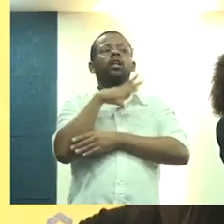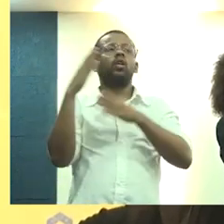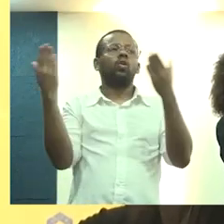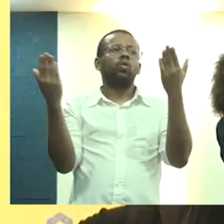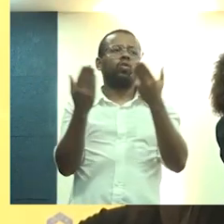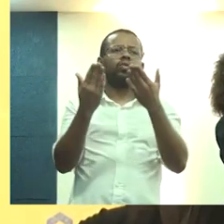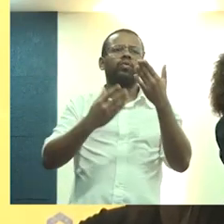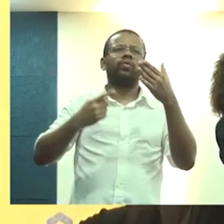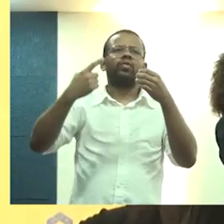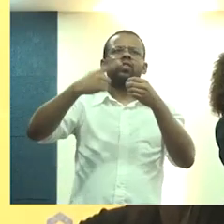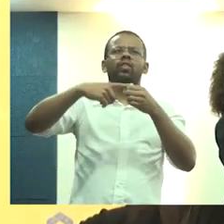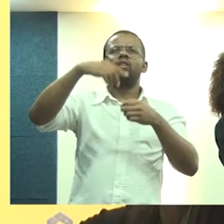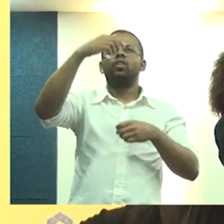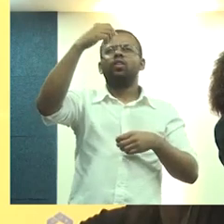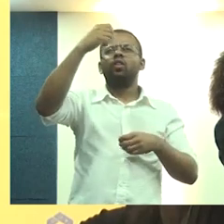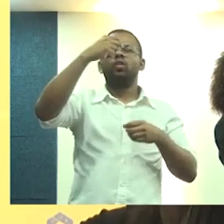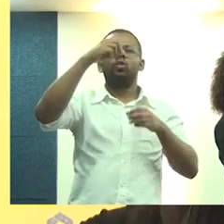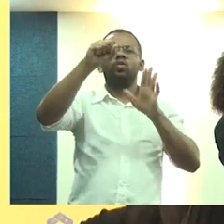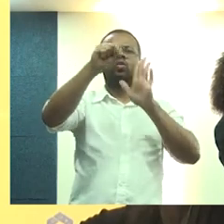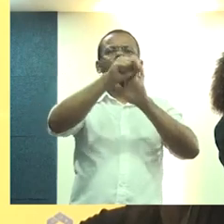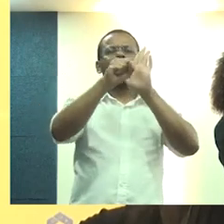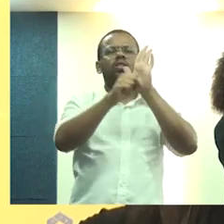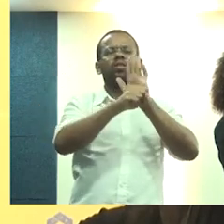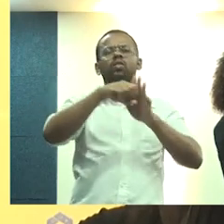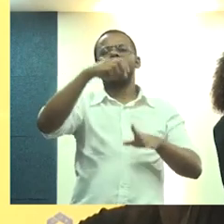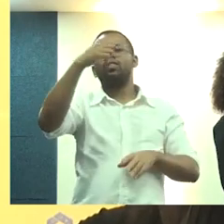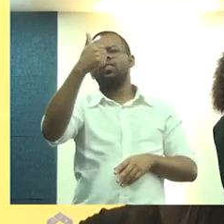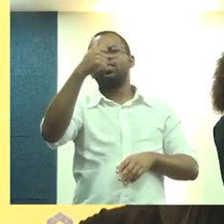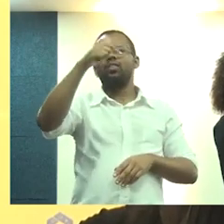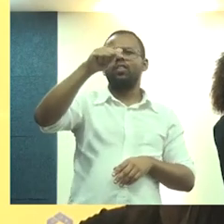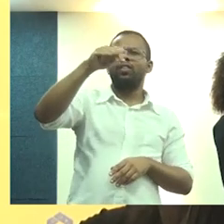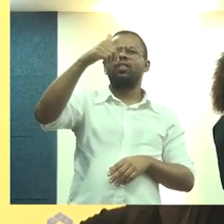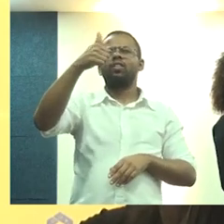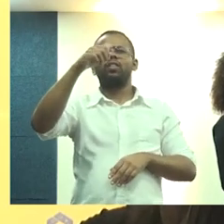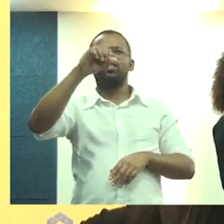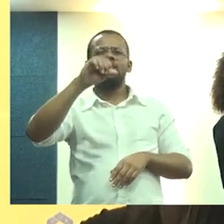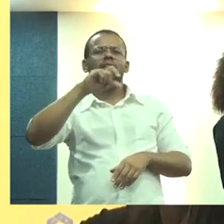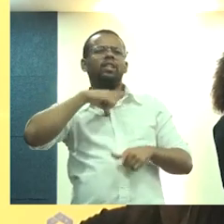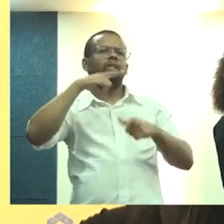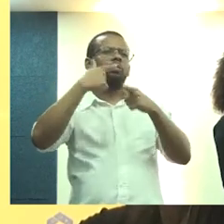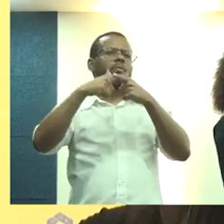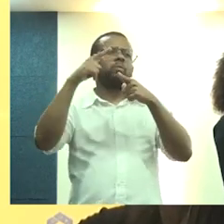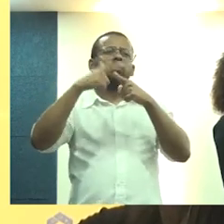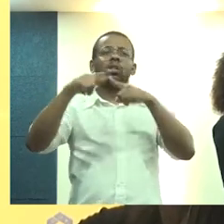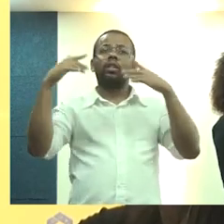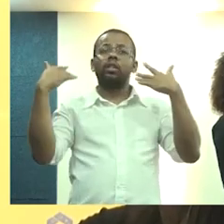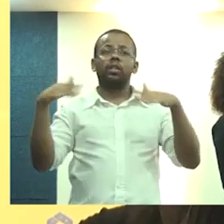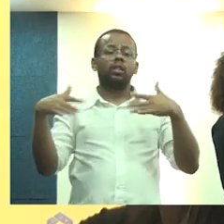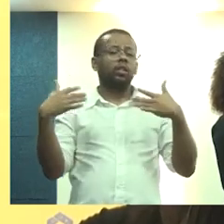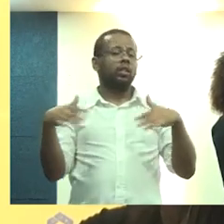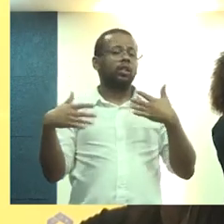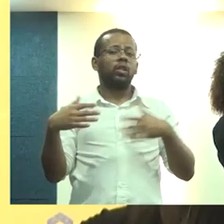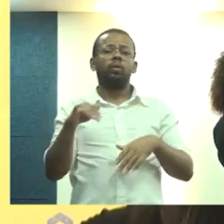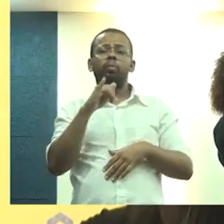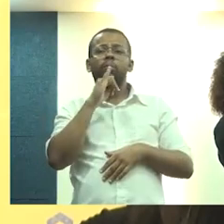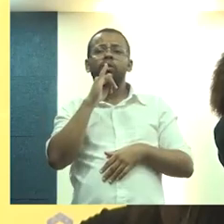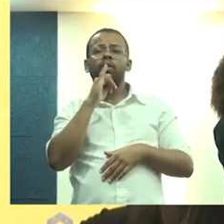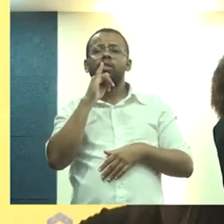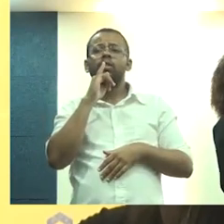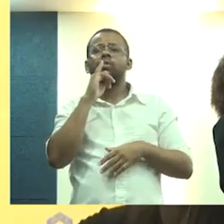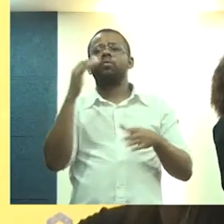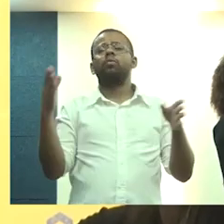ela está hoje lá no século XVIII, século XIX, com problemas seríssimos, por exemplo, de